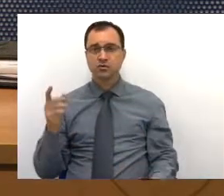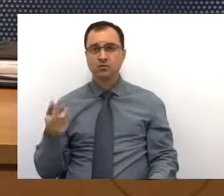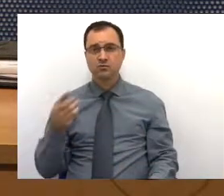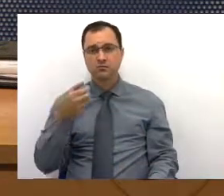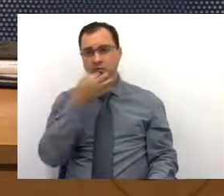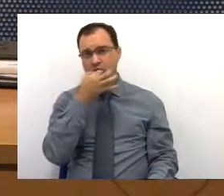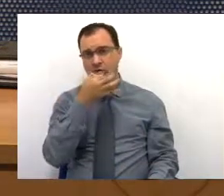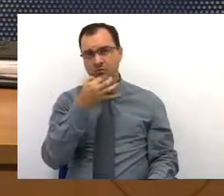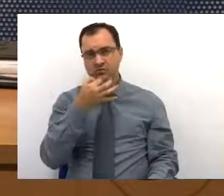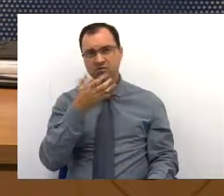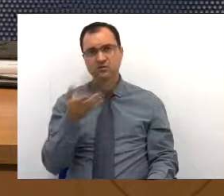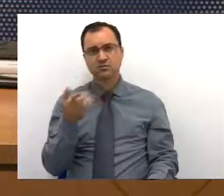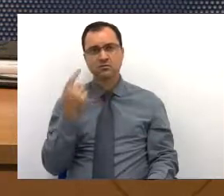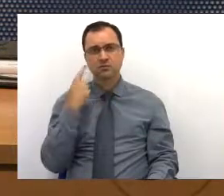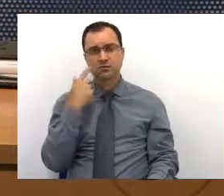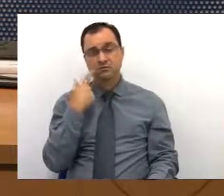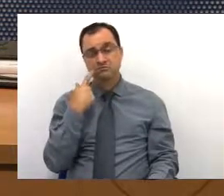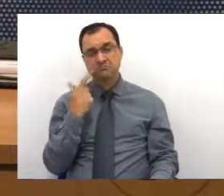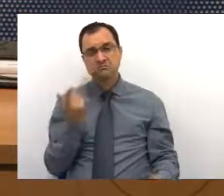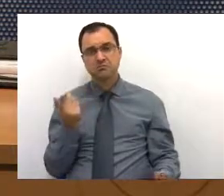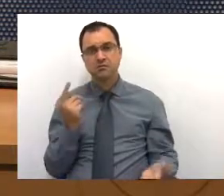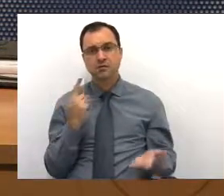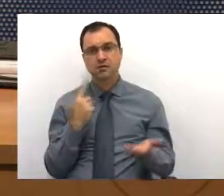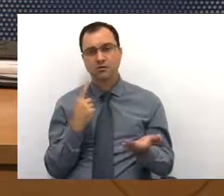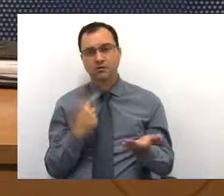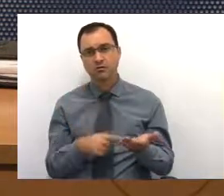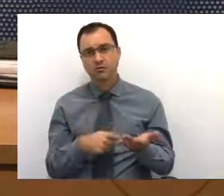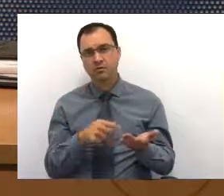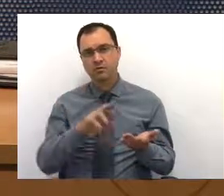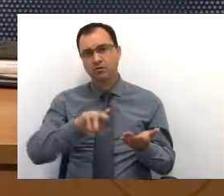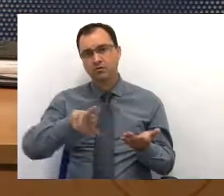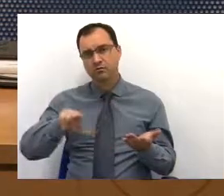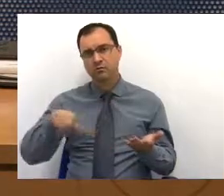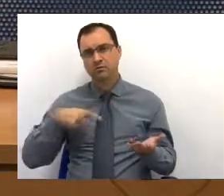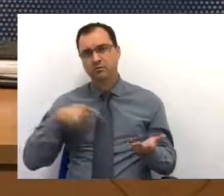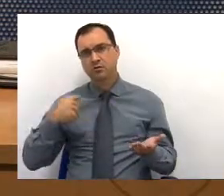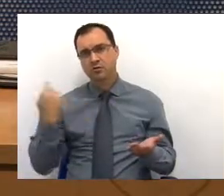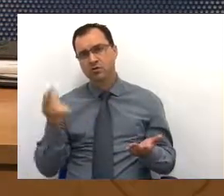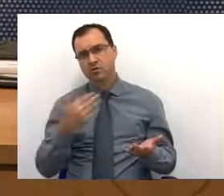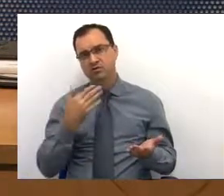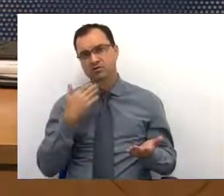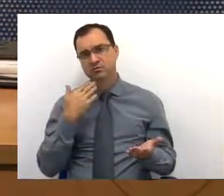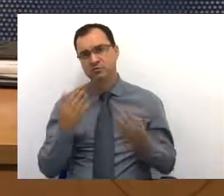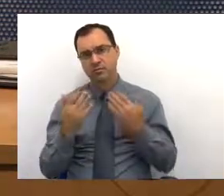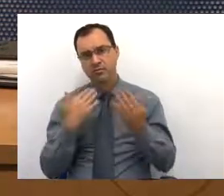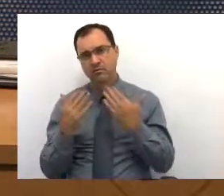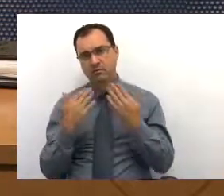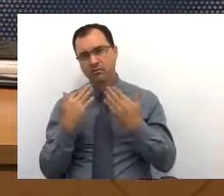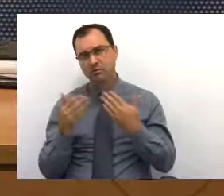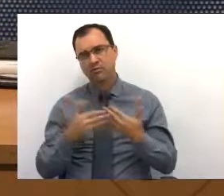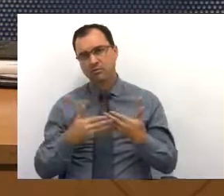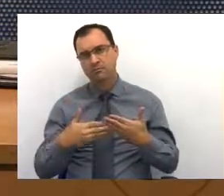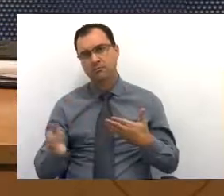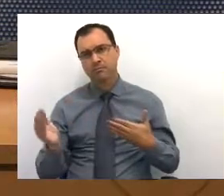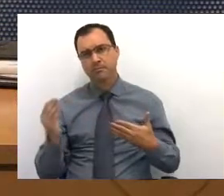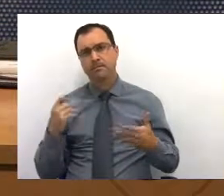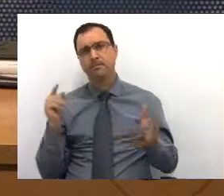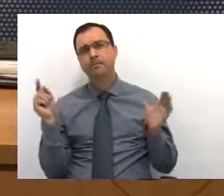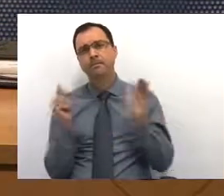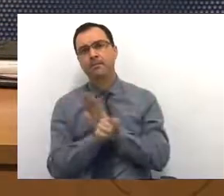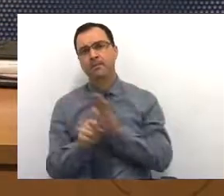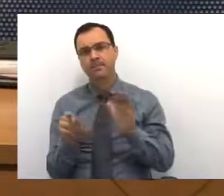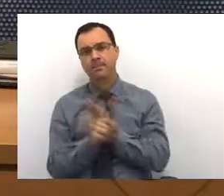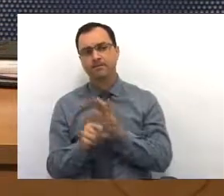observações. Agora, outras coisas a gente fala a partir das perguntas.